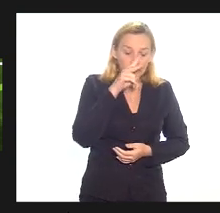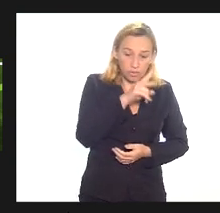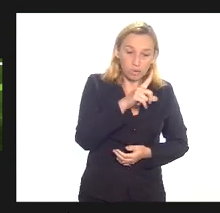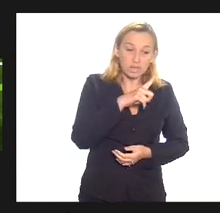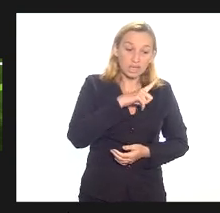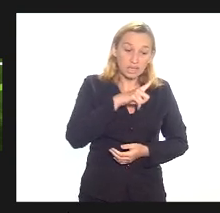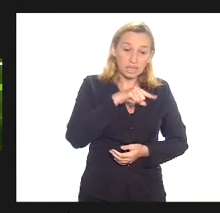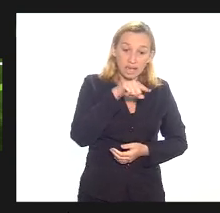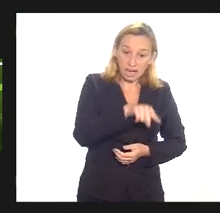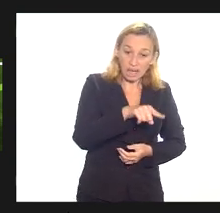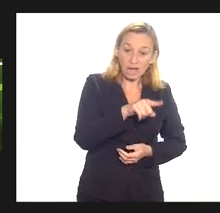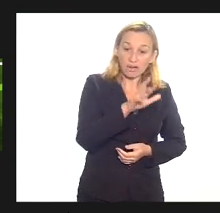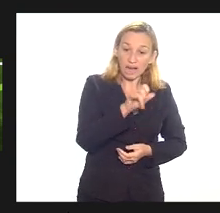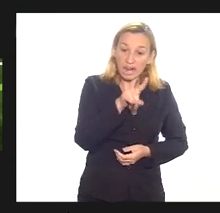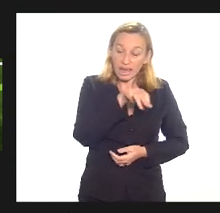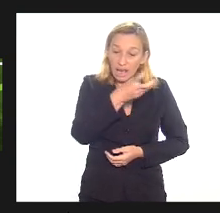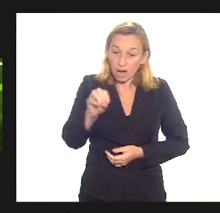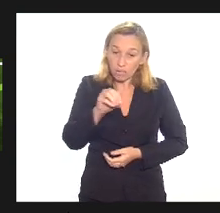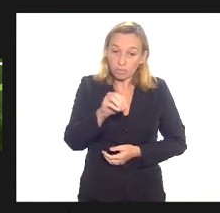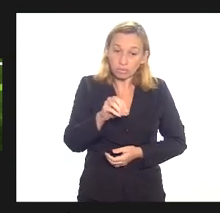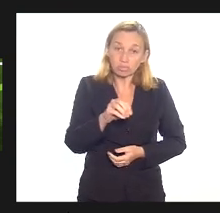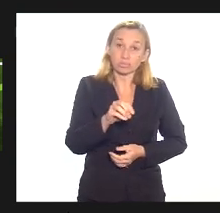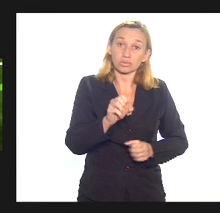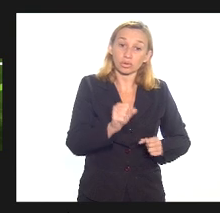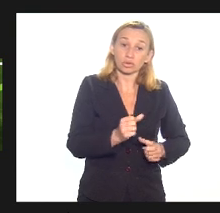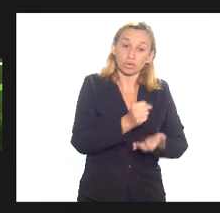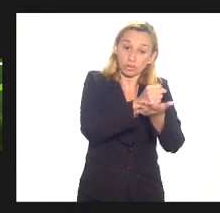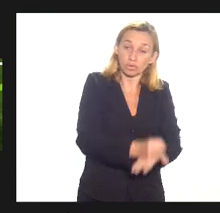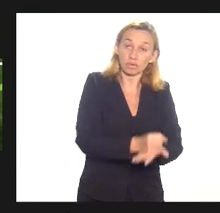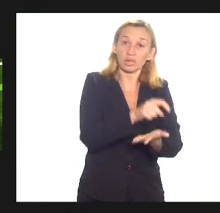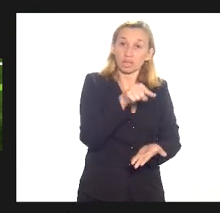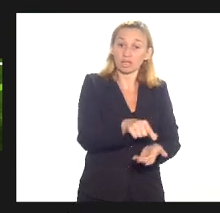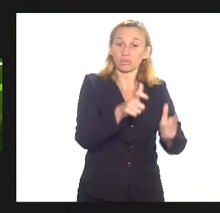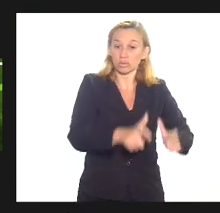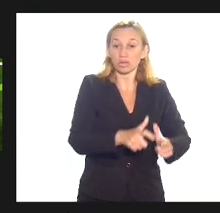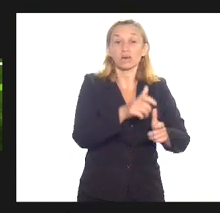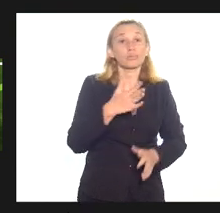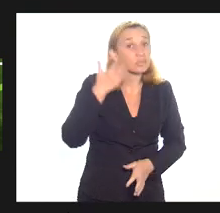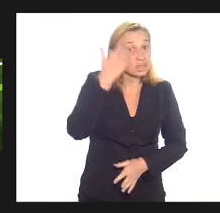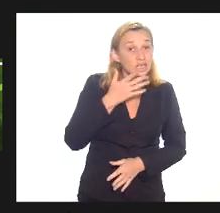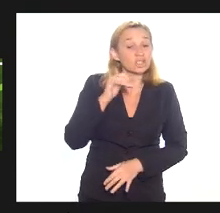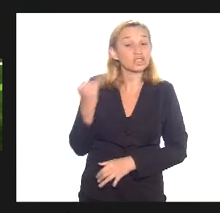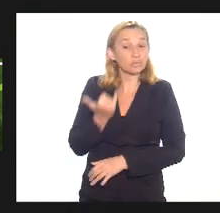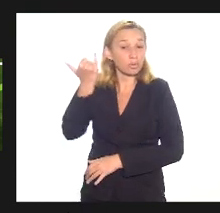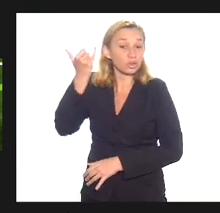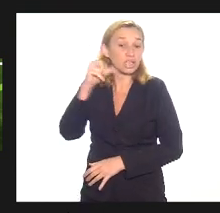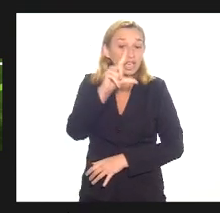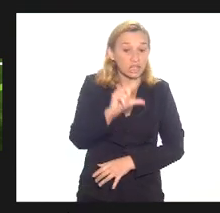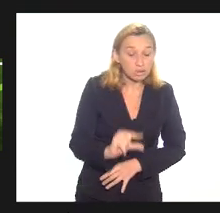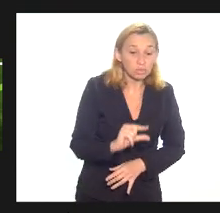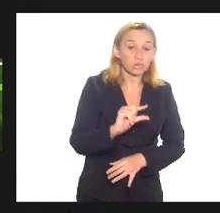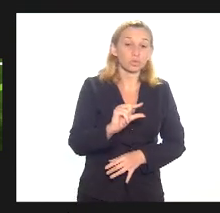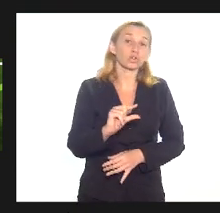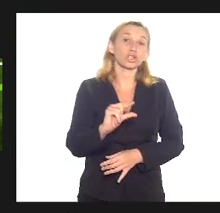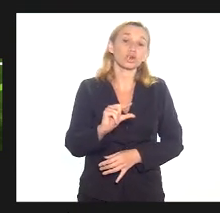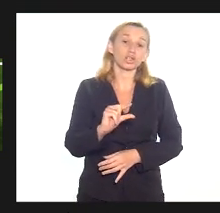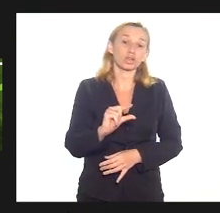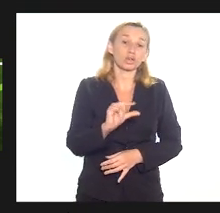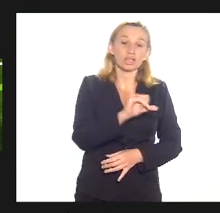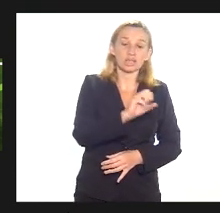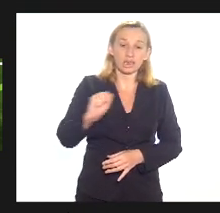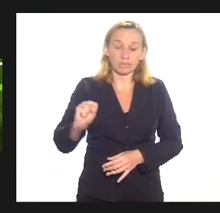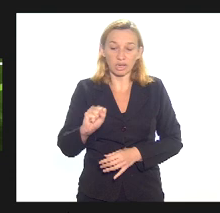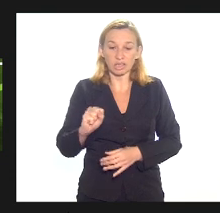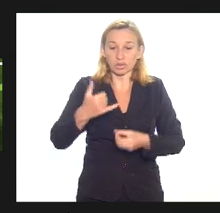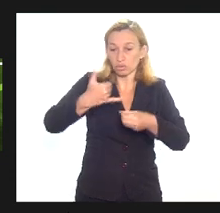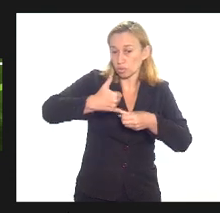aeroporto do Galeão então veja a gente está com uma mensagem importante que é reduzir o ICMS do